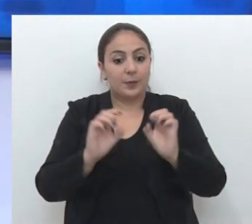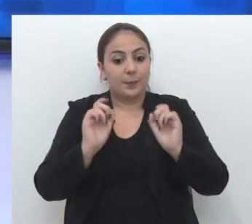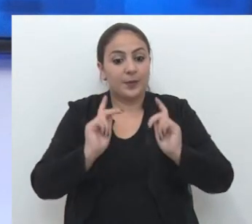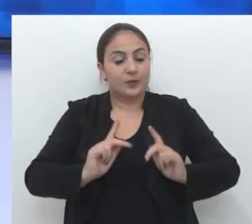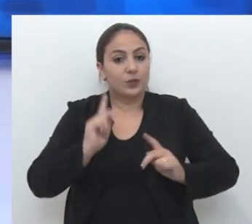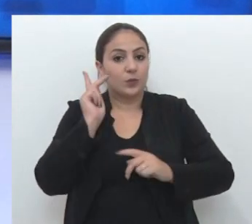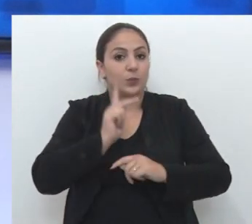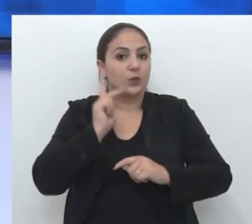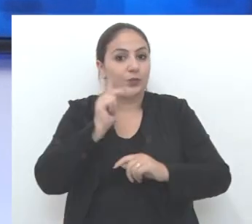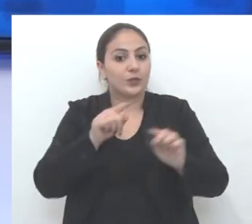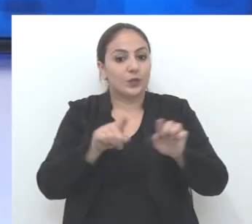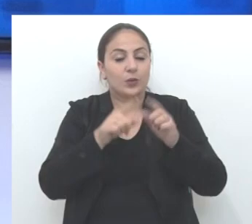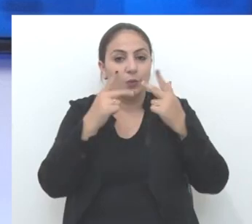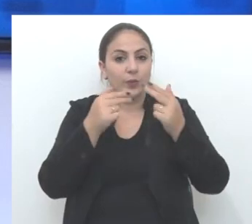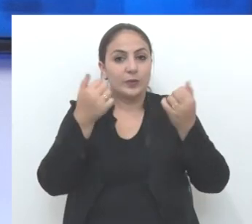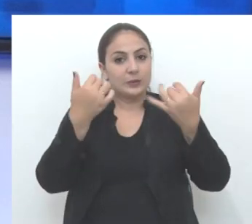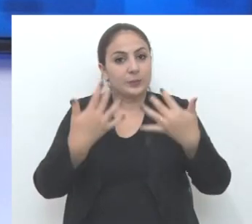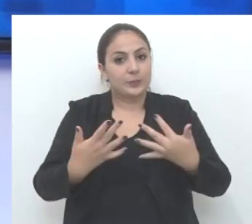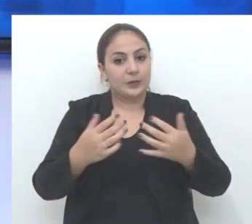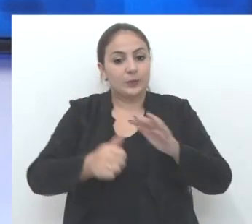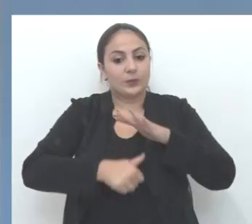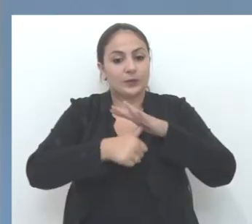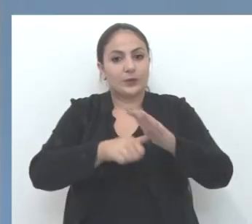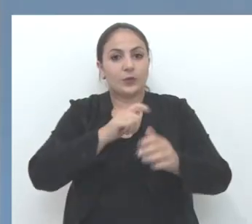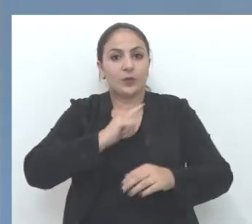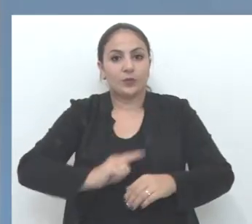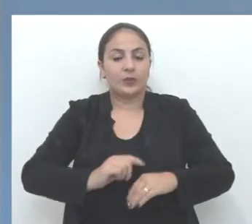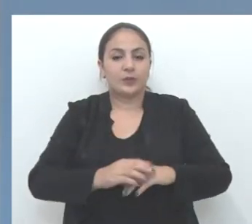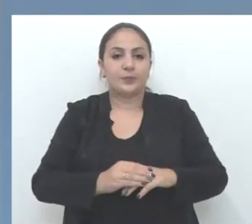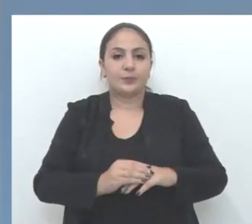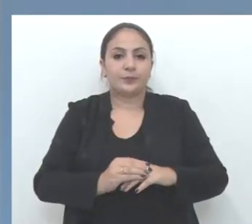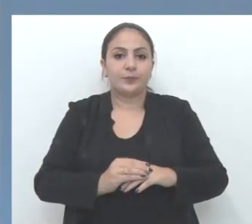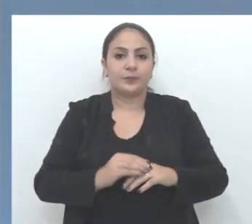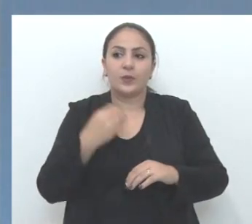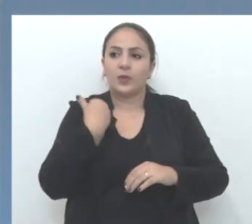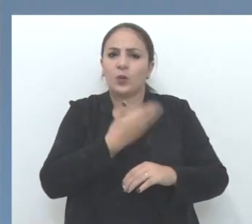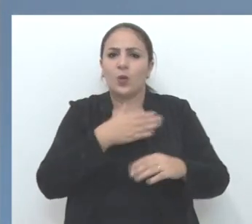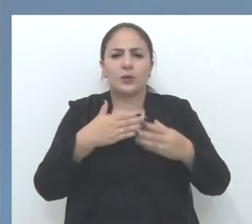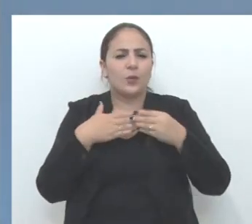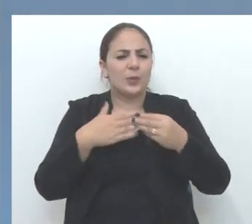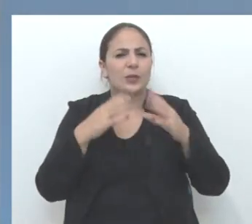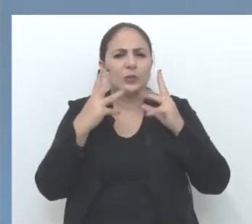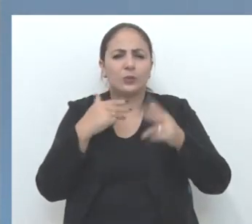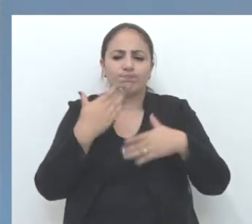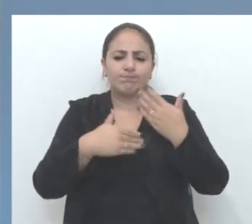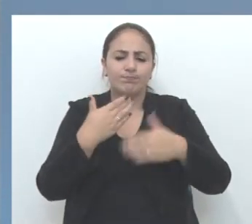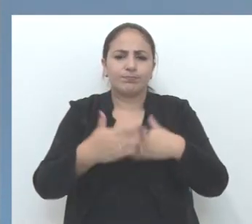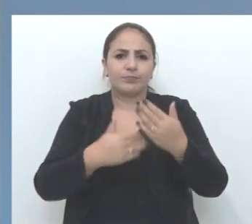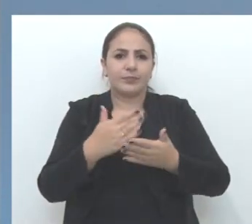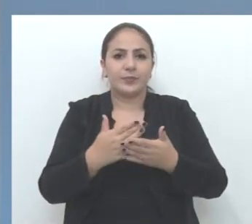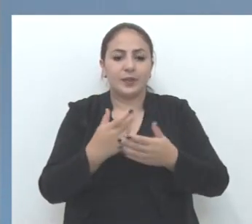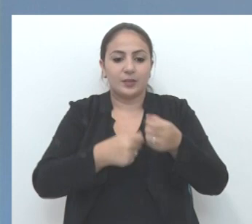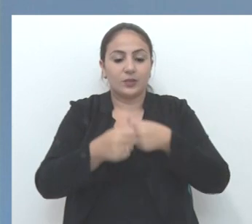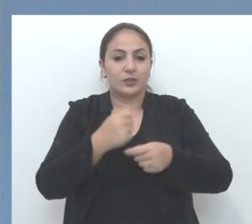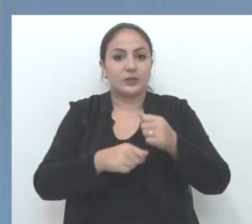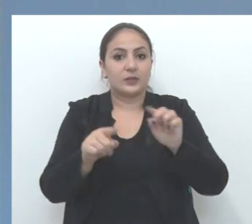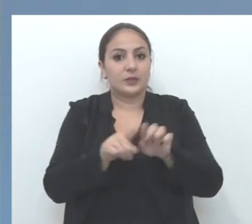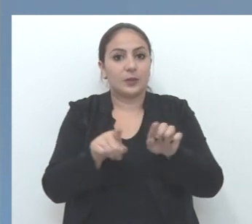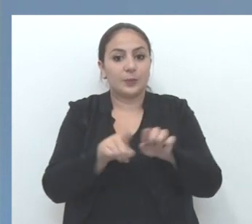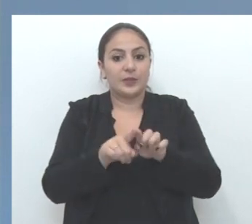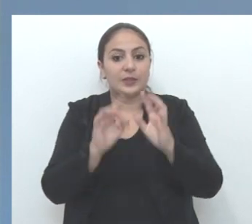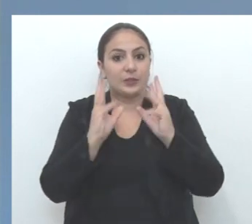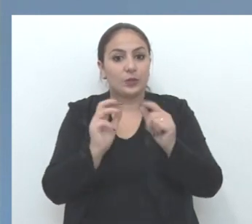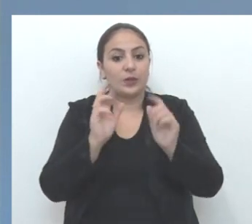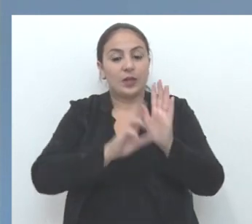políticos, como explica o líder do governo. Nós acompanhamos todo o desenrolar da negociação entre